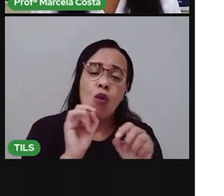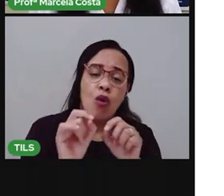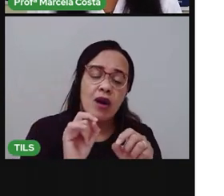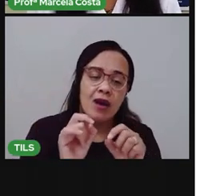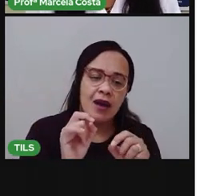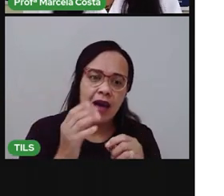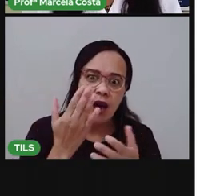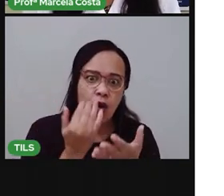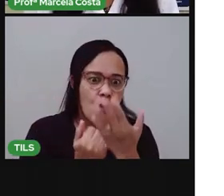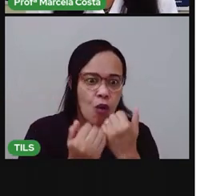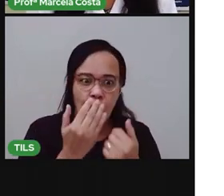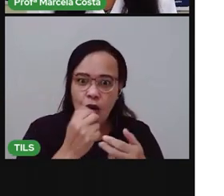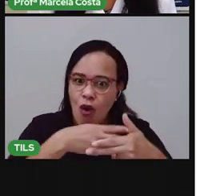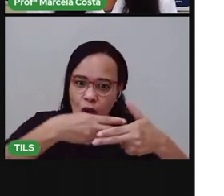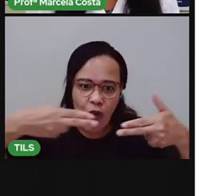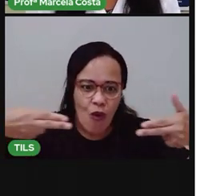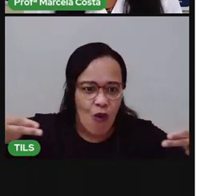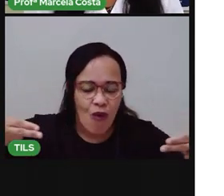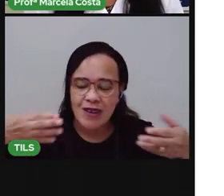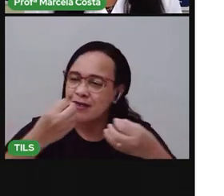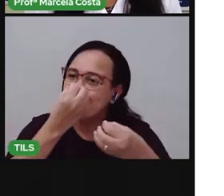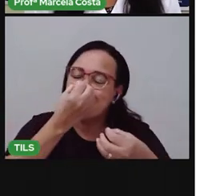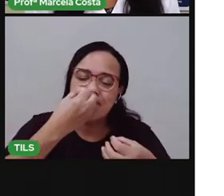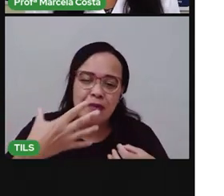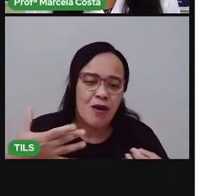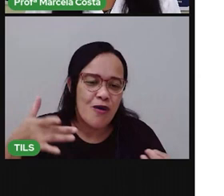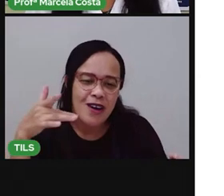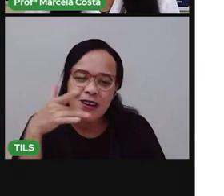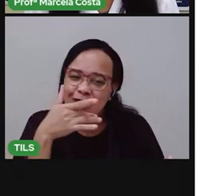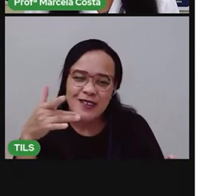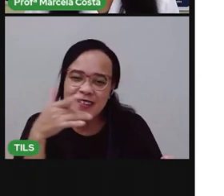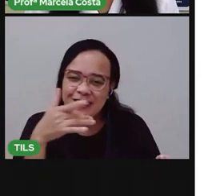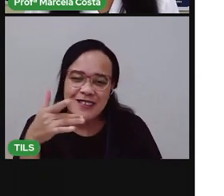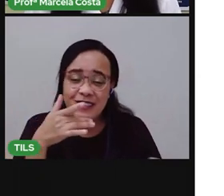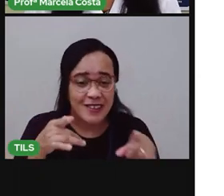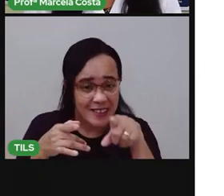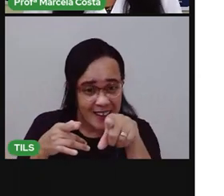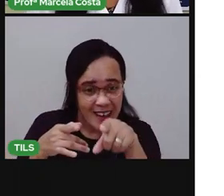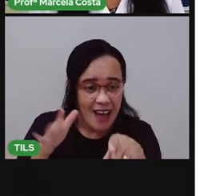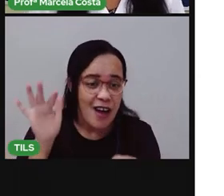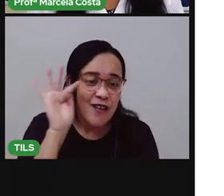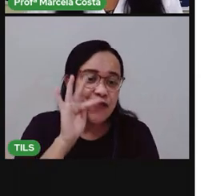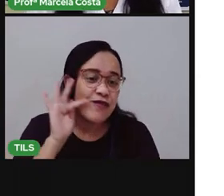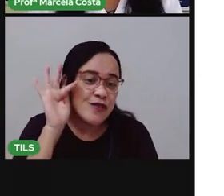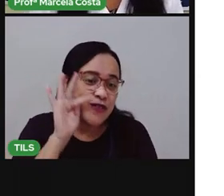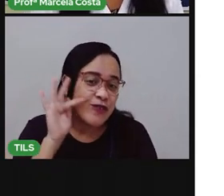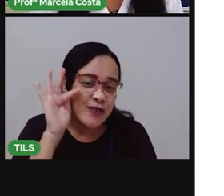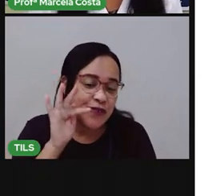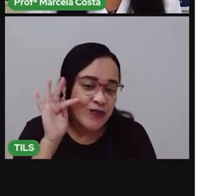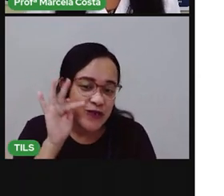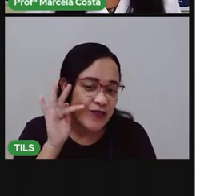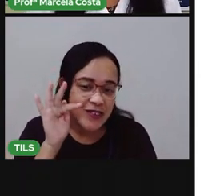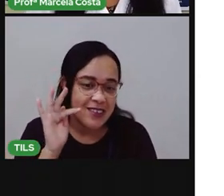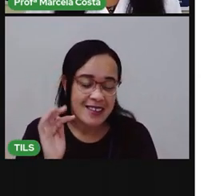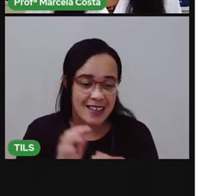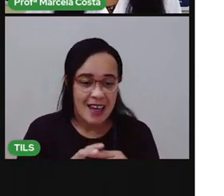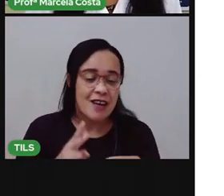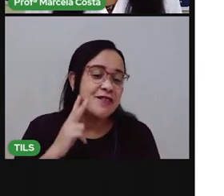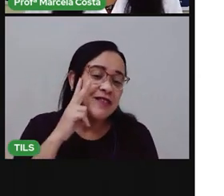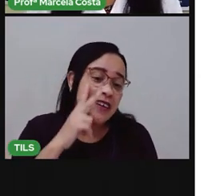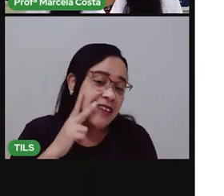frutas, verduras, né? Consumir leite, que é importante para os ossos.